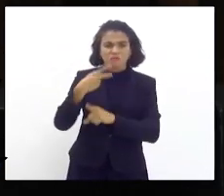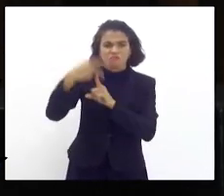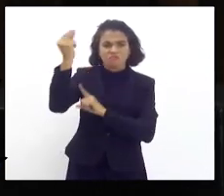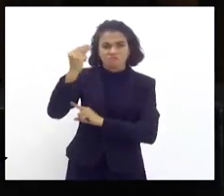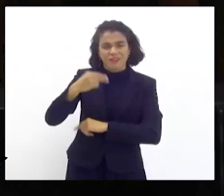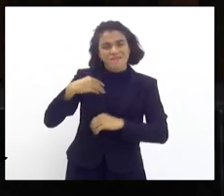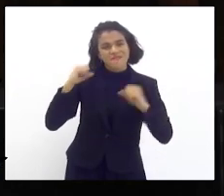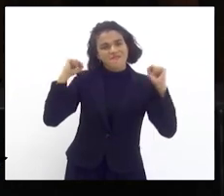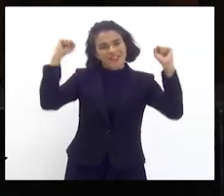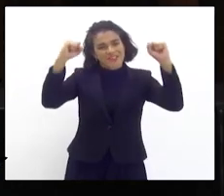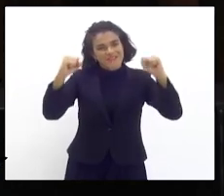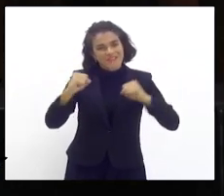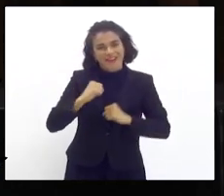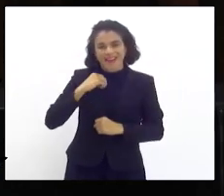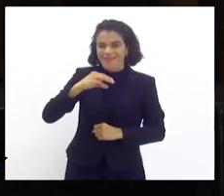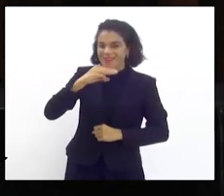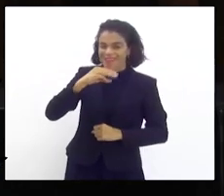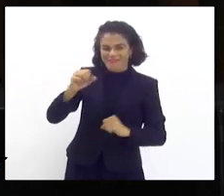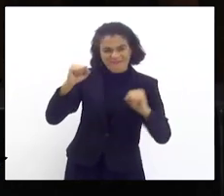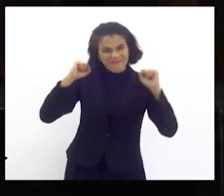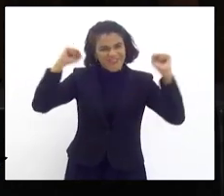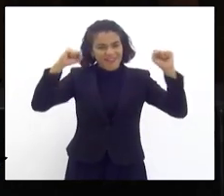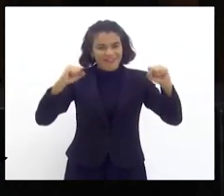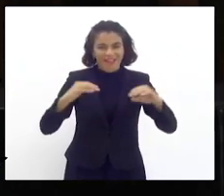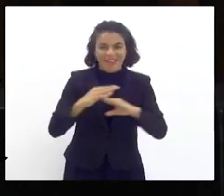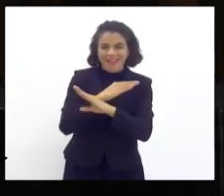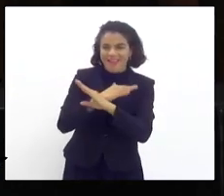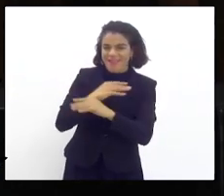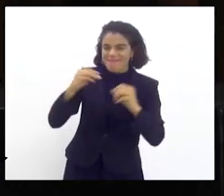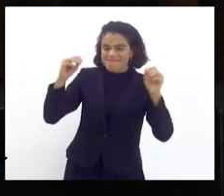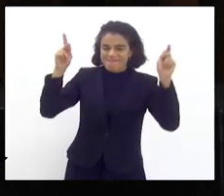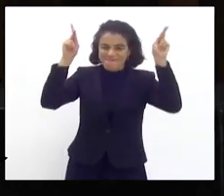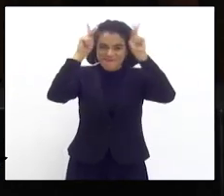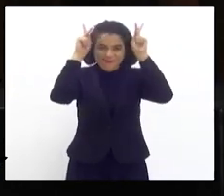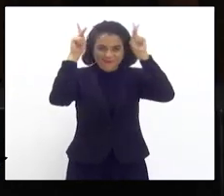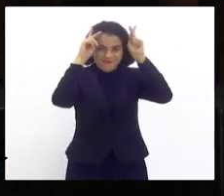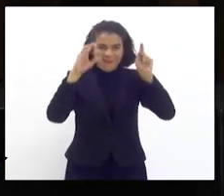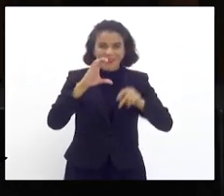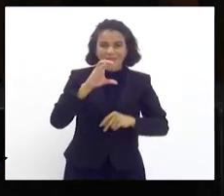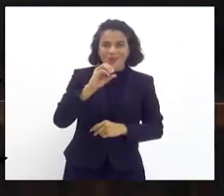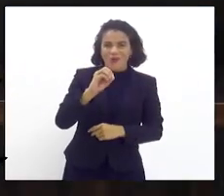Mangaratiba, viva a cidade princesinha da Costa Verde. Muito obrigado.